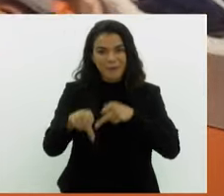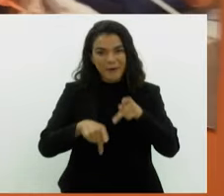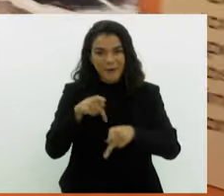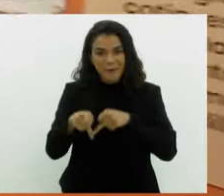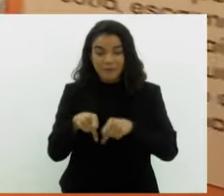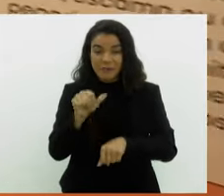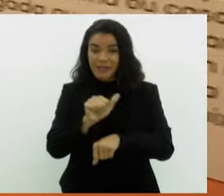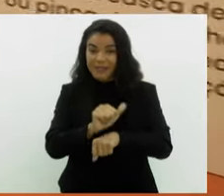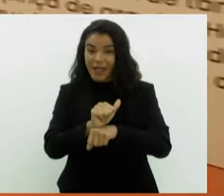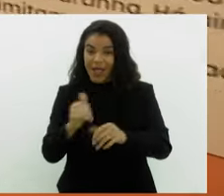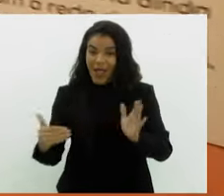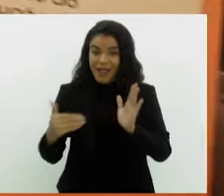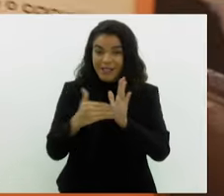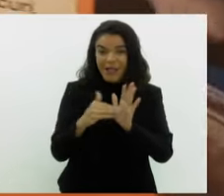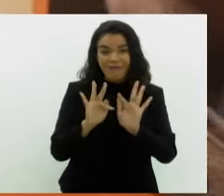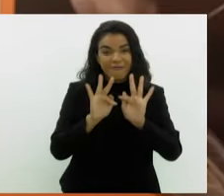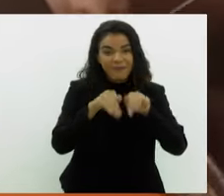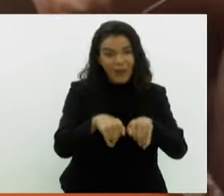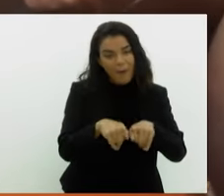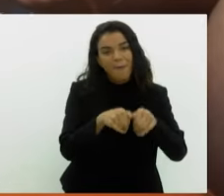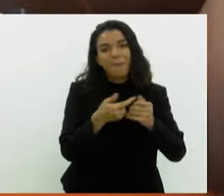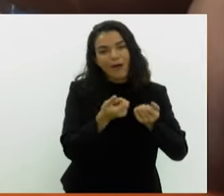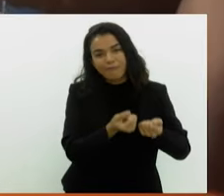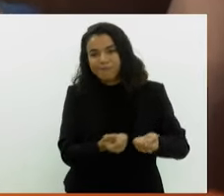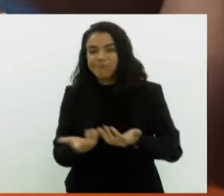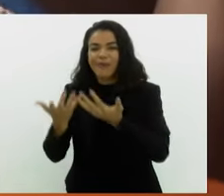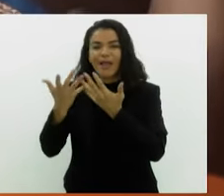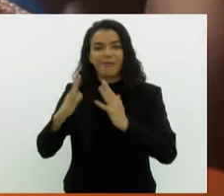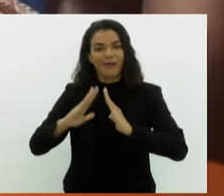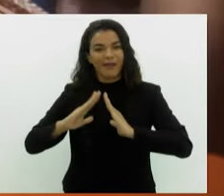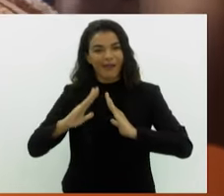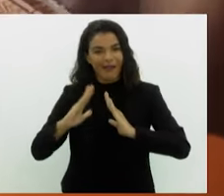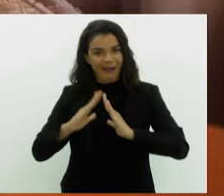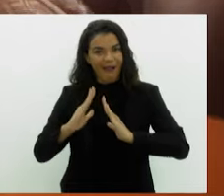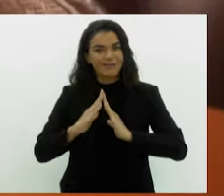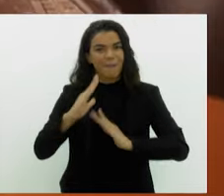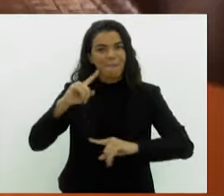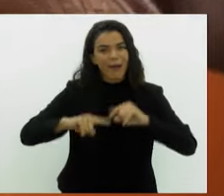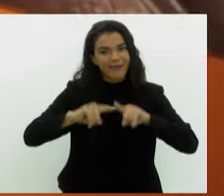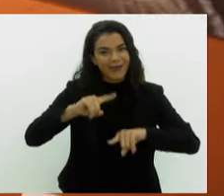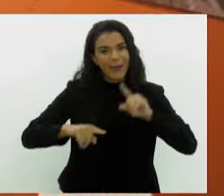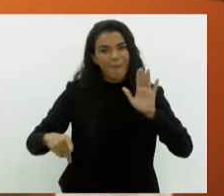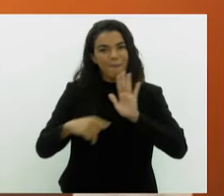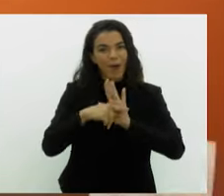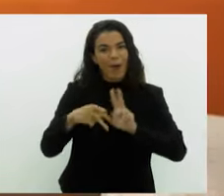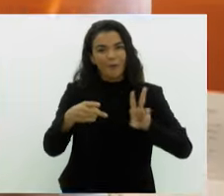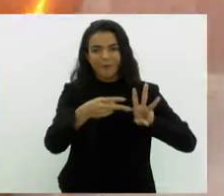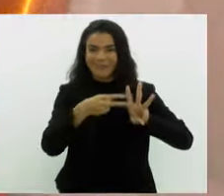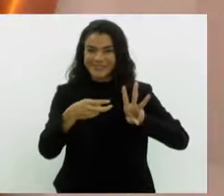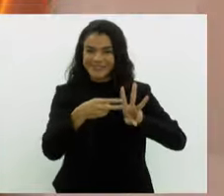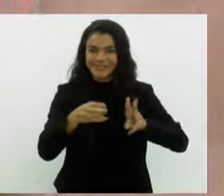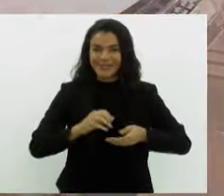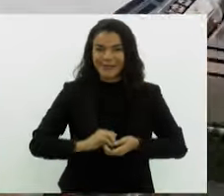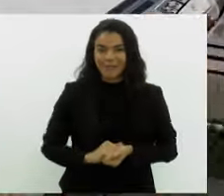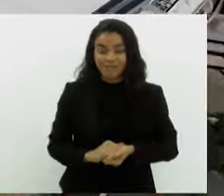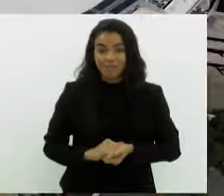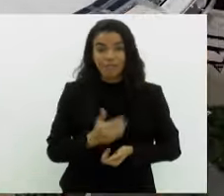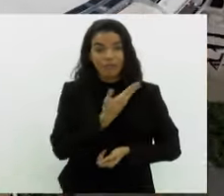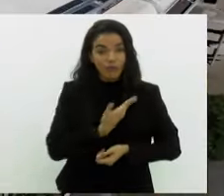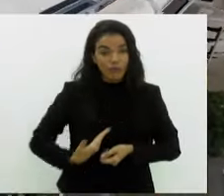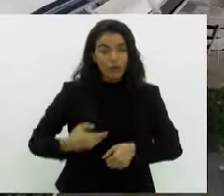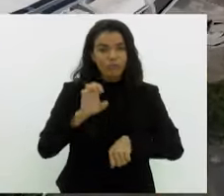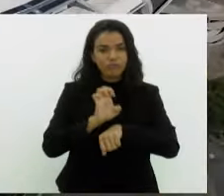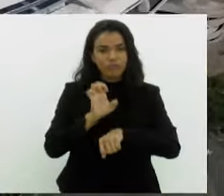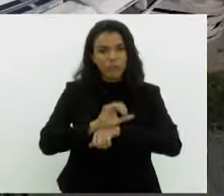vão ter que esperar até o fim da mostra para levar para casa essas obras de arte feitas pelos nossos indígenas. O governo do